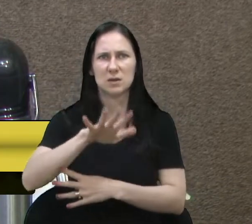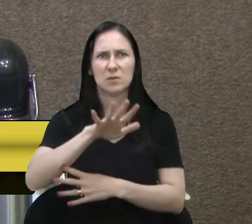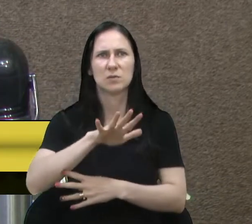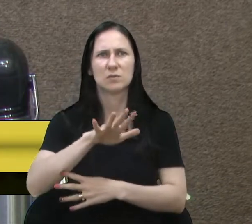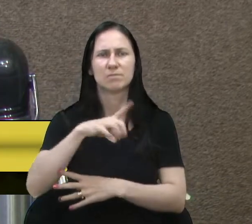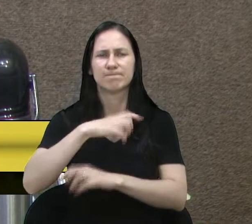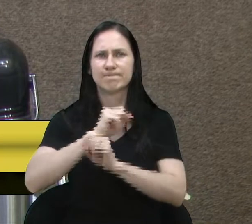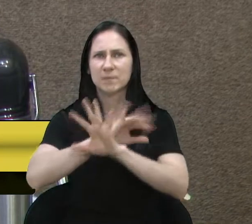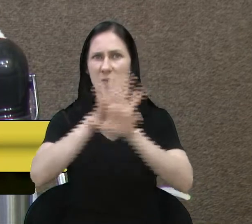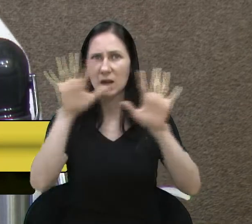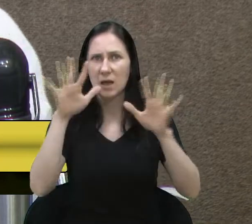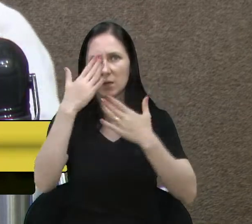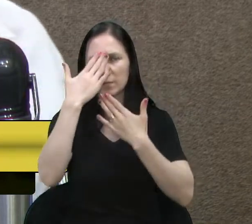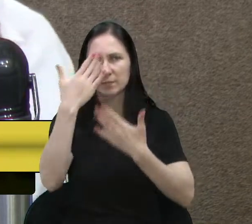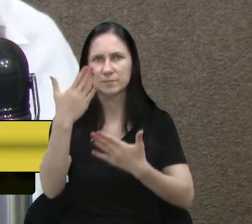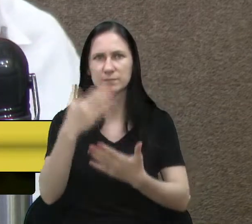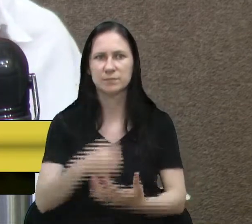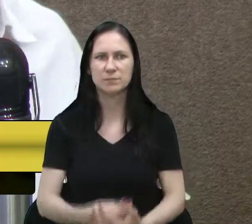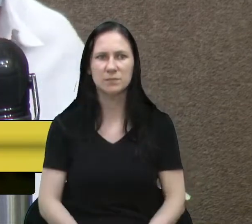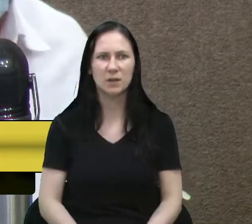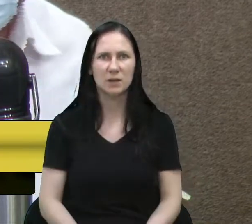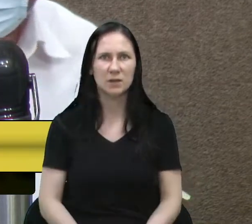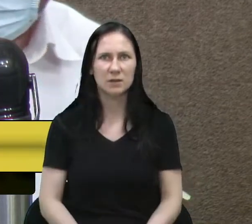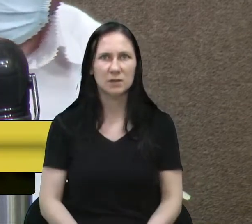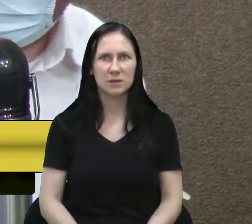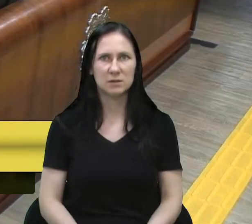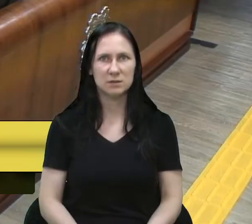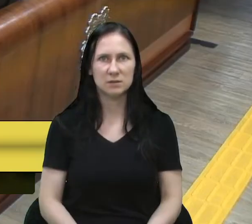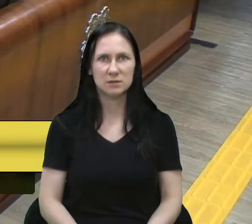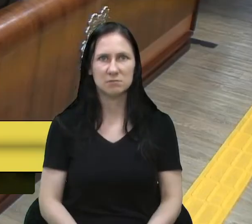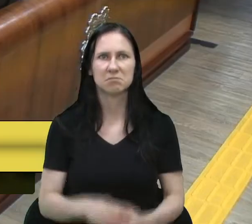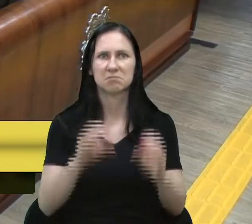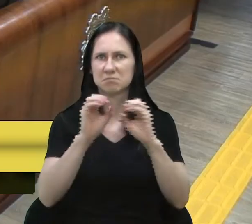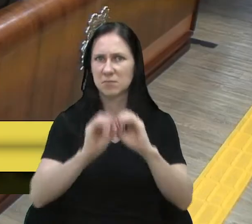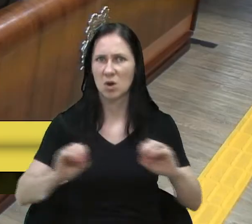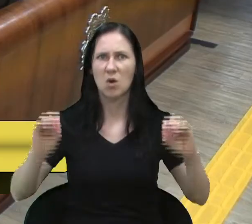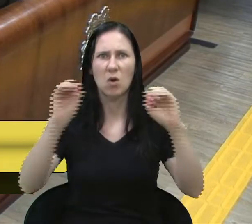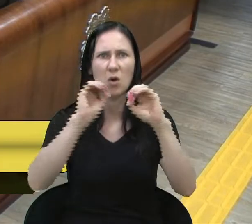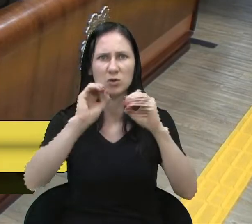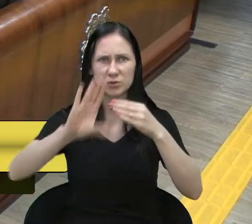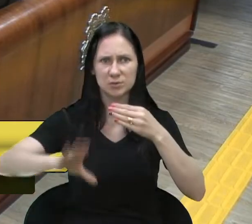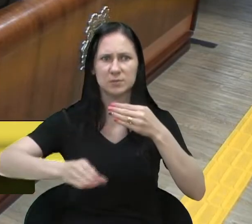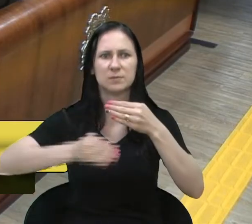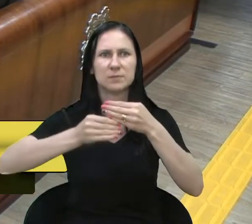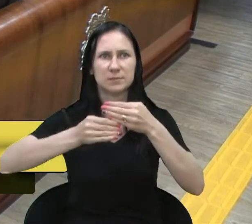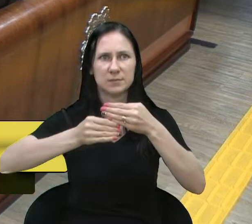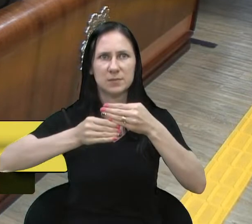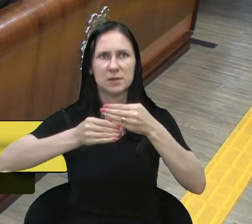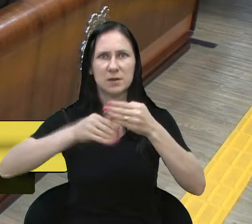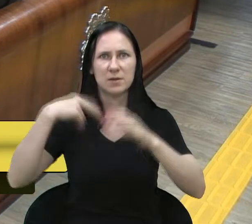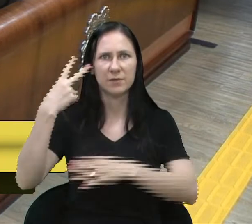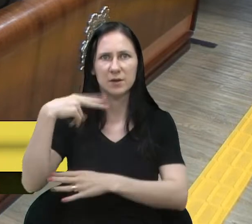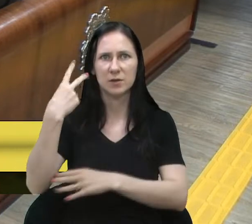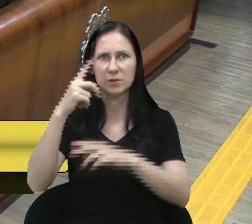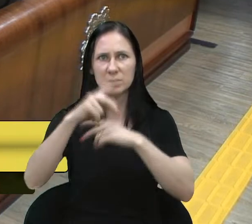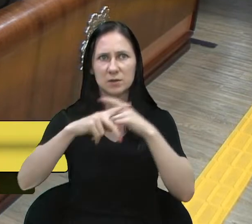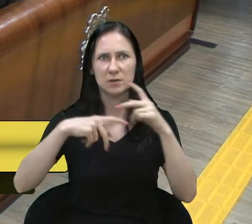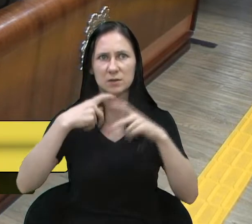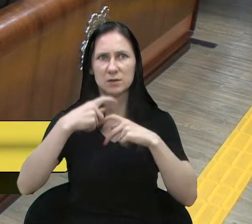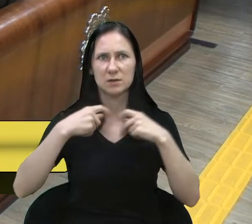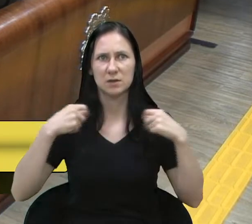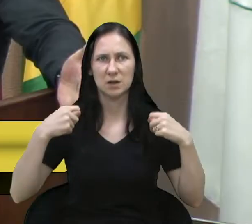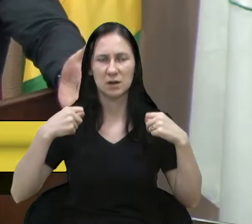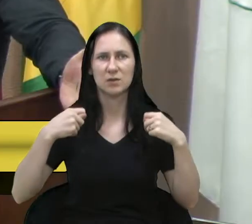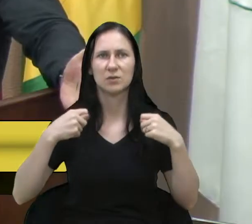forma clara. Obrigado, vereador. Isso aí. Bela colocação, bela contribuição, vereador Ricardo Aneluz, que